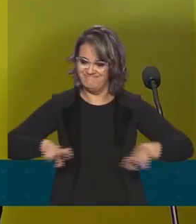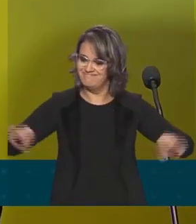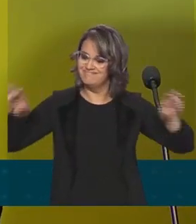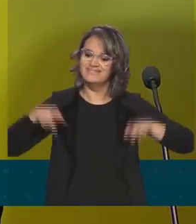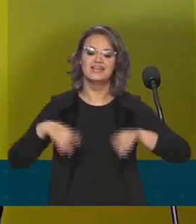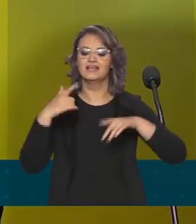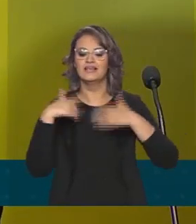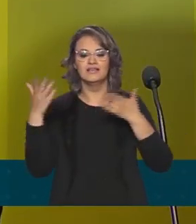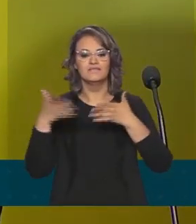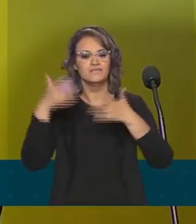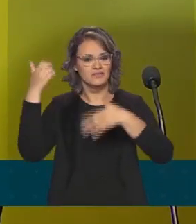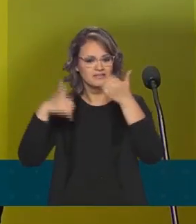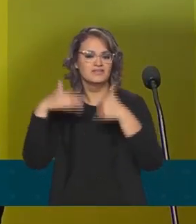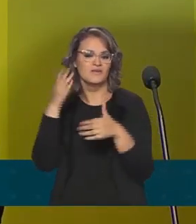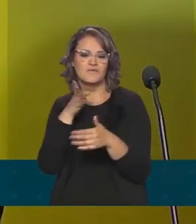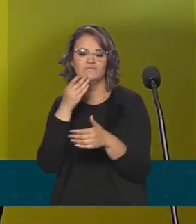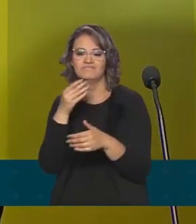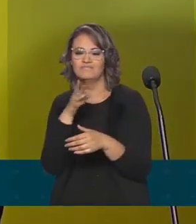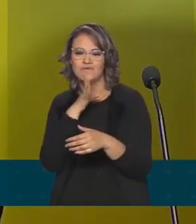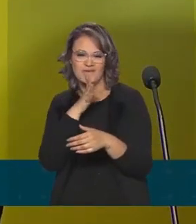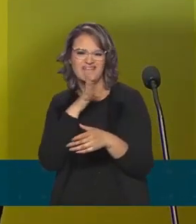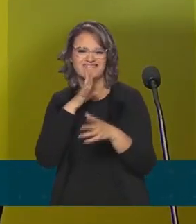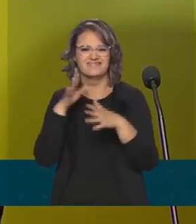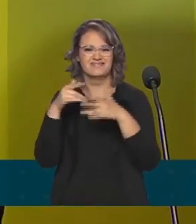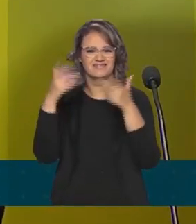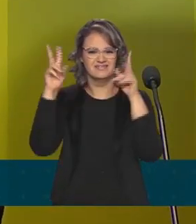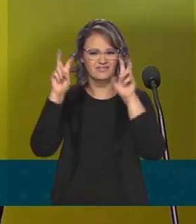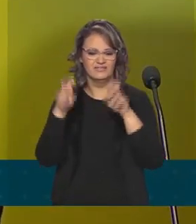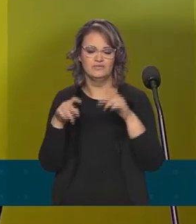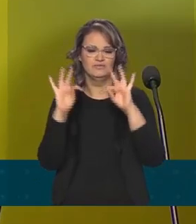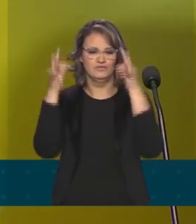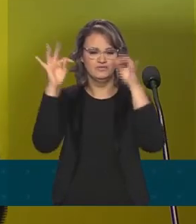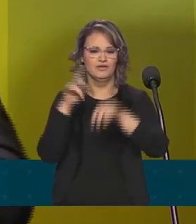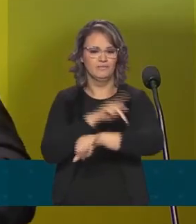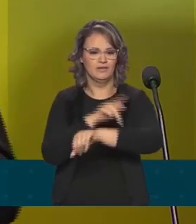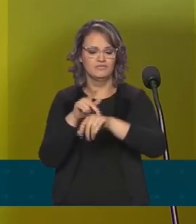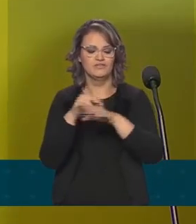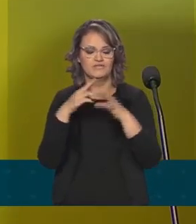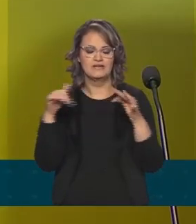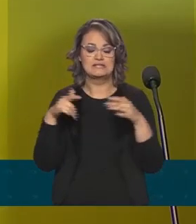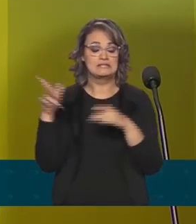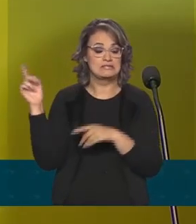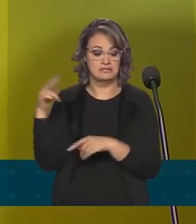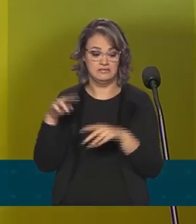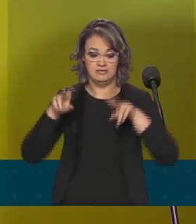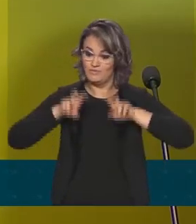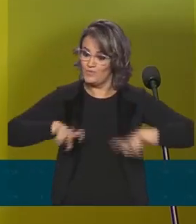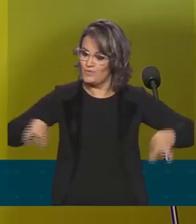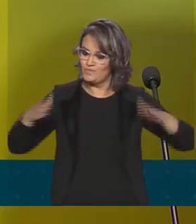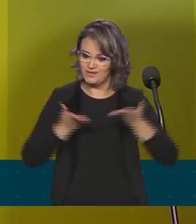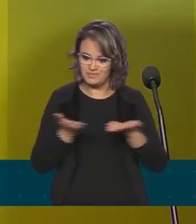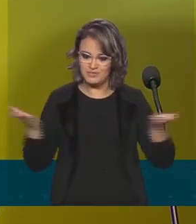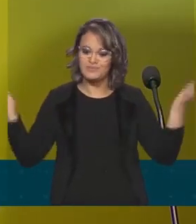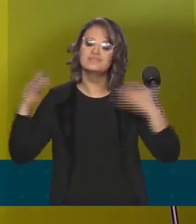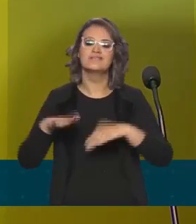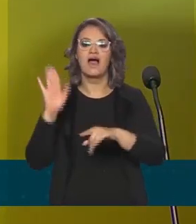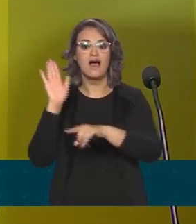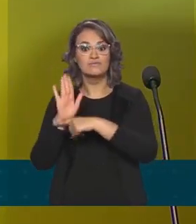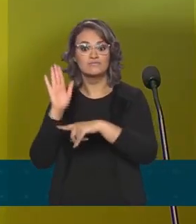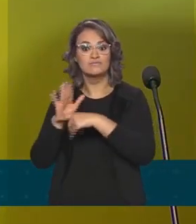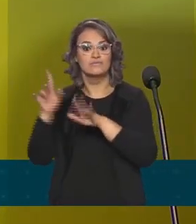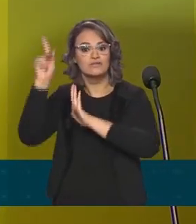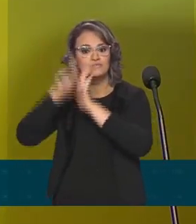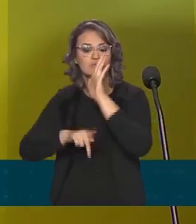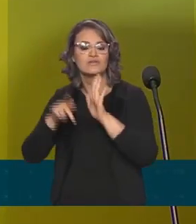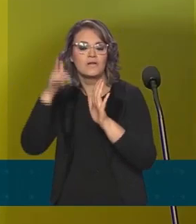que representaram a de tecnologia, de logística e pedagógica, que foram todos envolvidos para colocar esse projeto